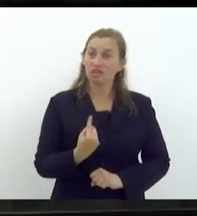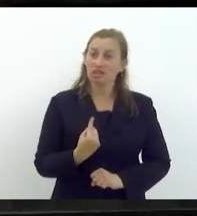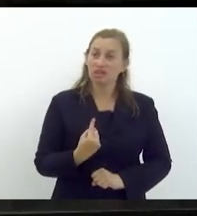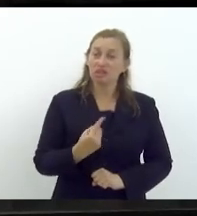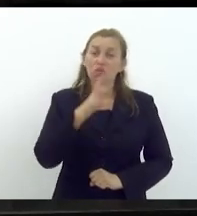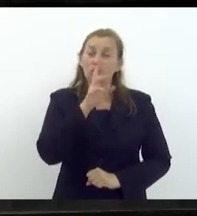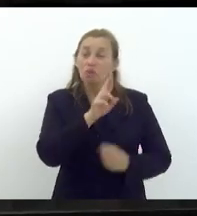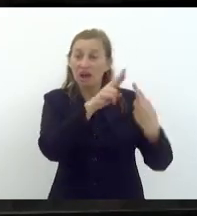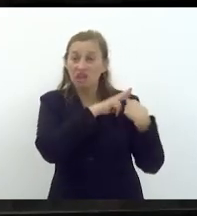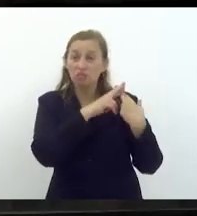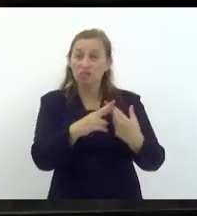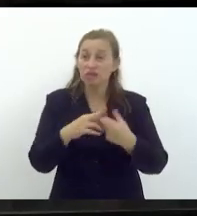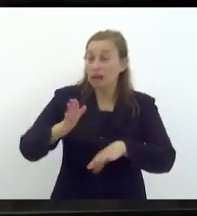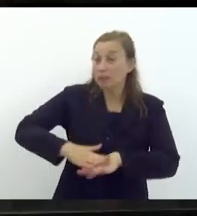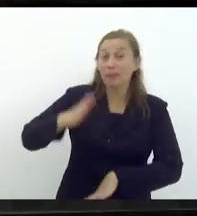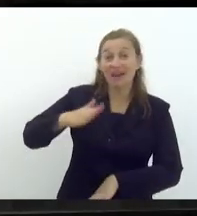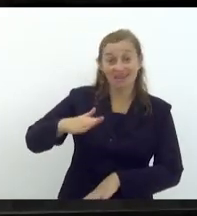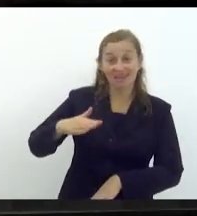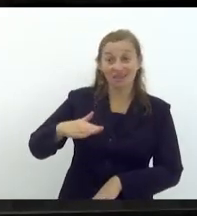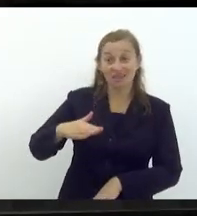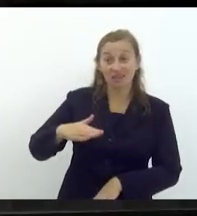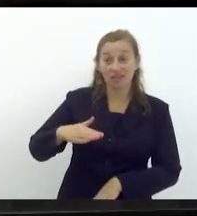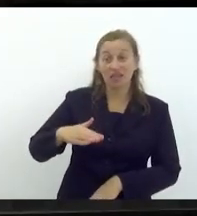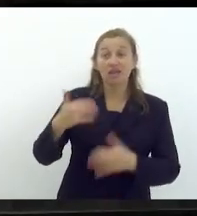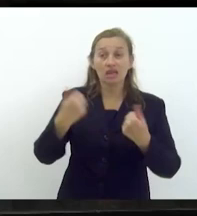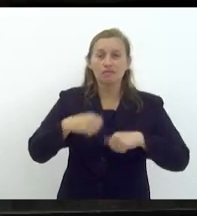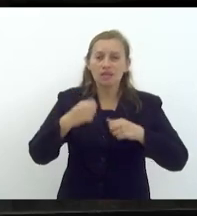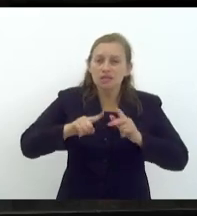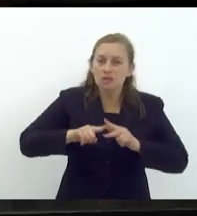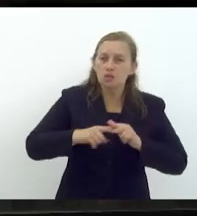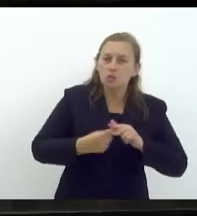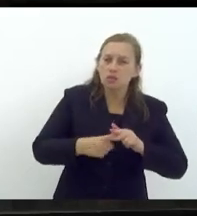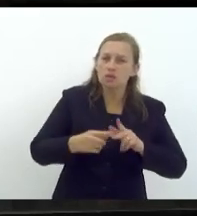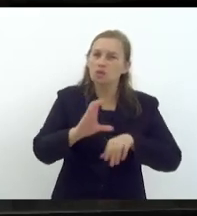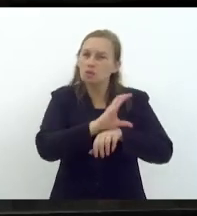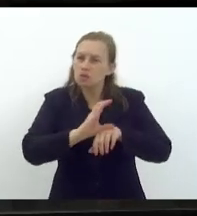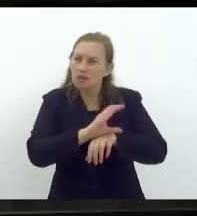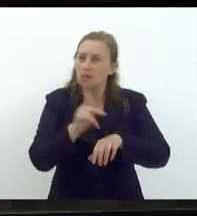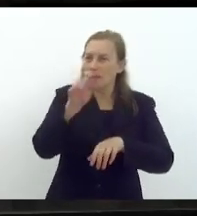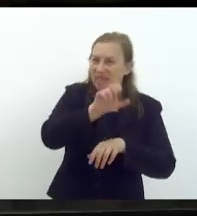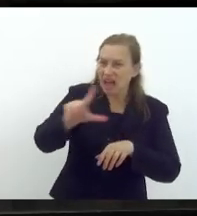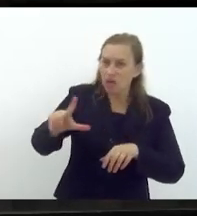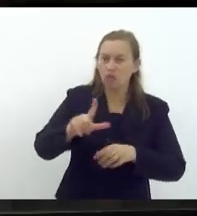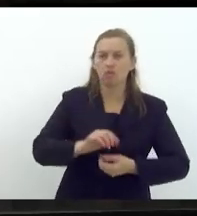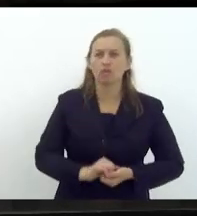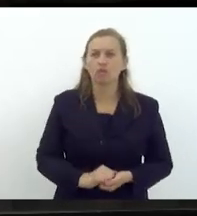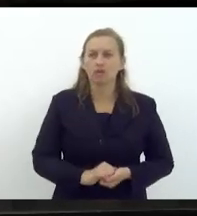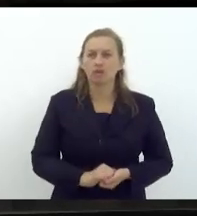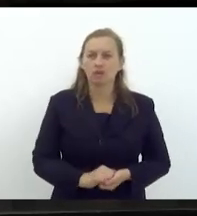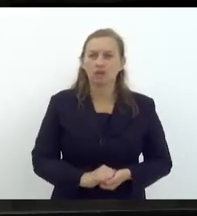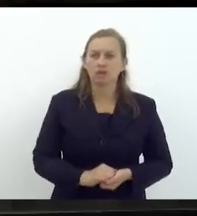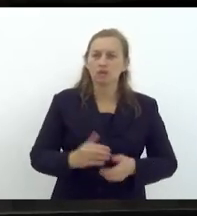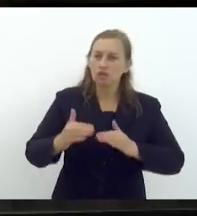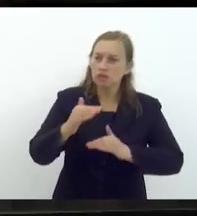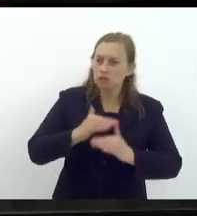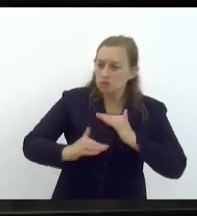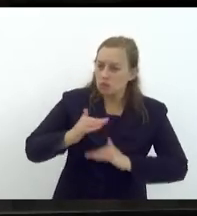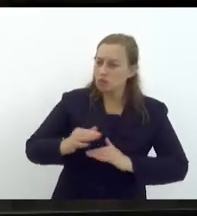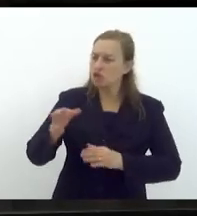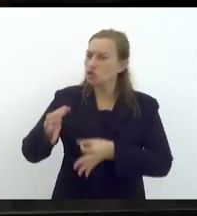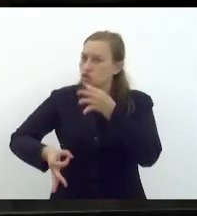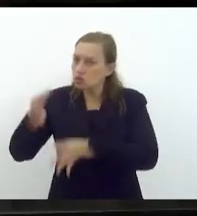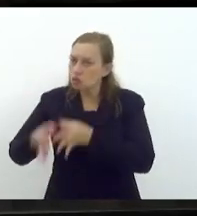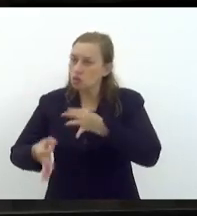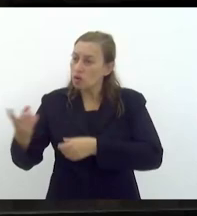mais responsabilidade para aqueles que têm que mexer na Constituição, no Código de Processo Penal, para que dê a retaguarda jurídica, para